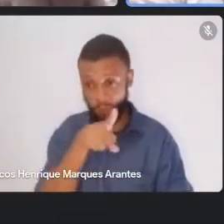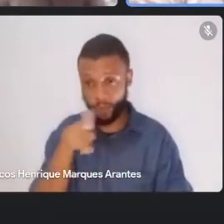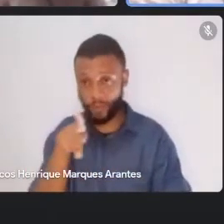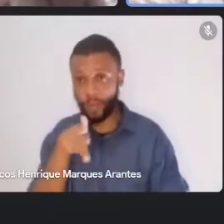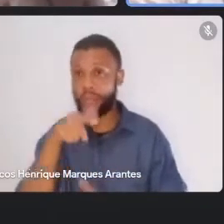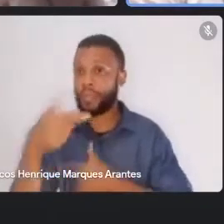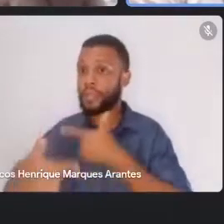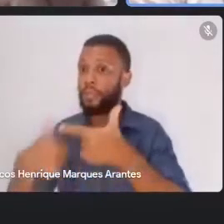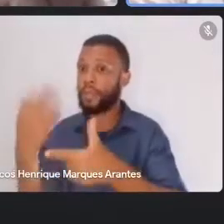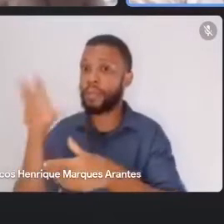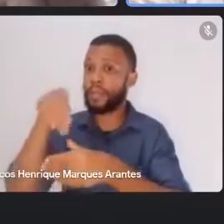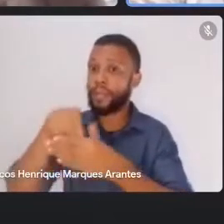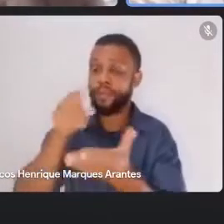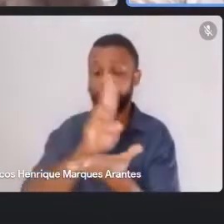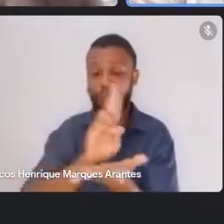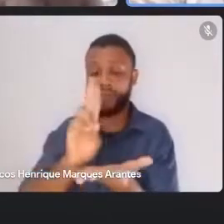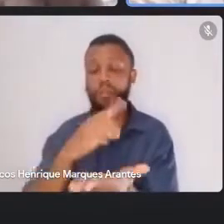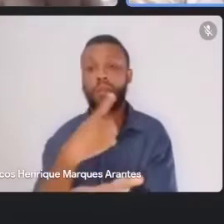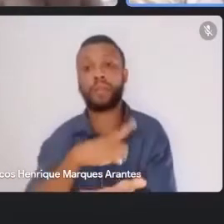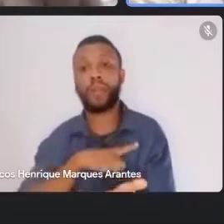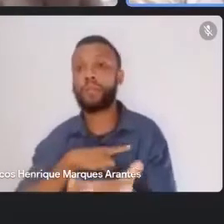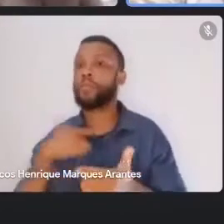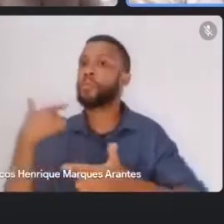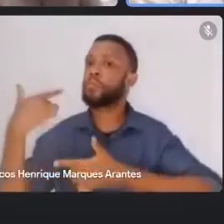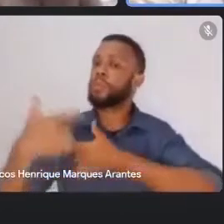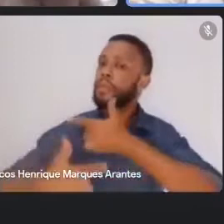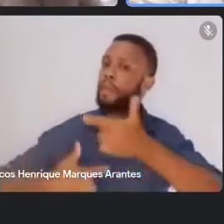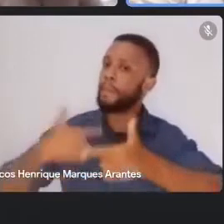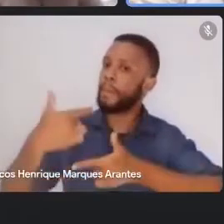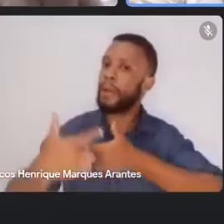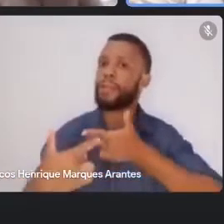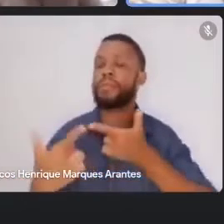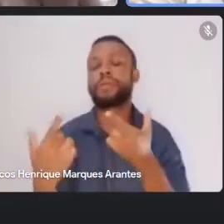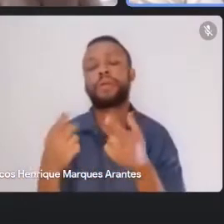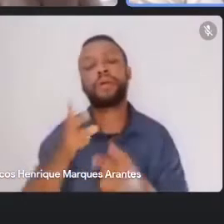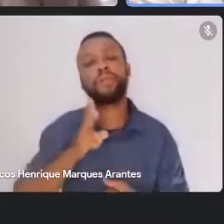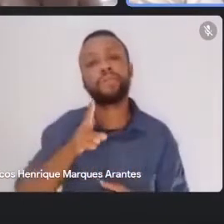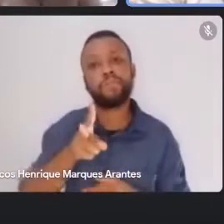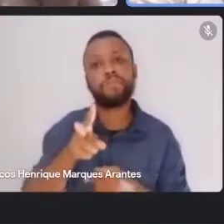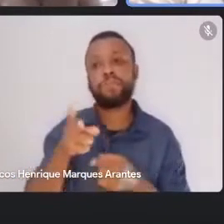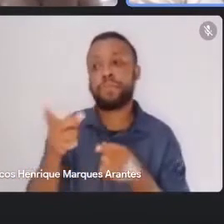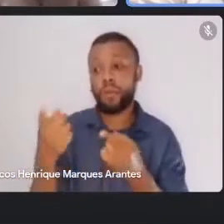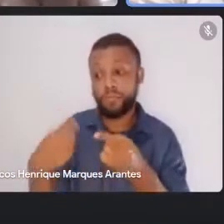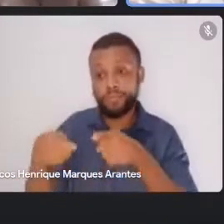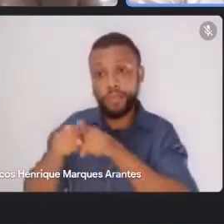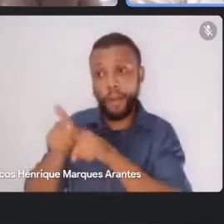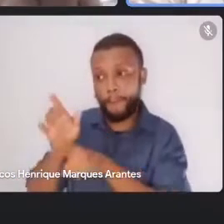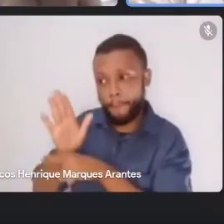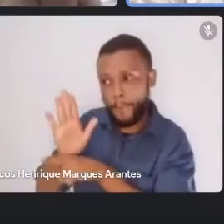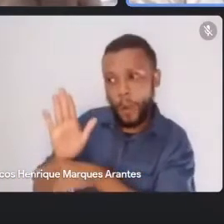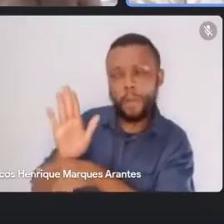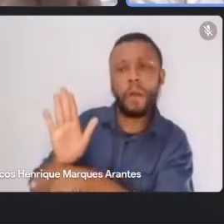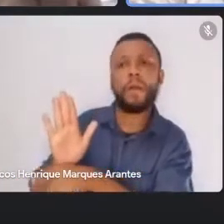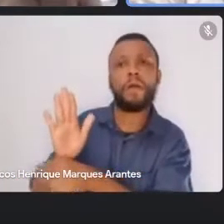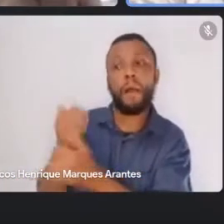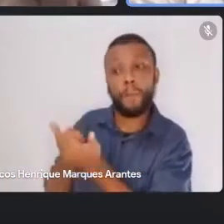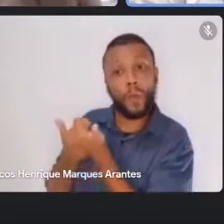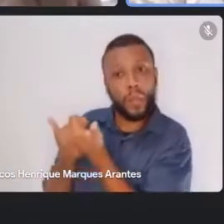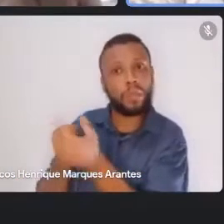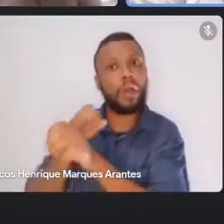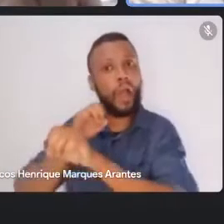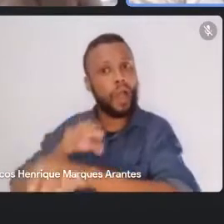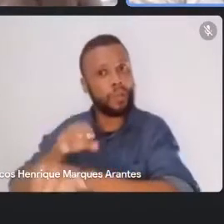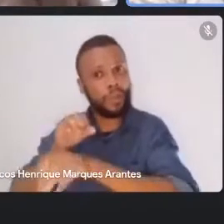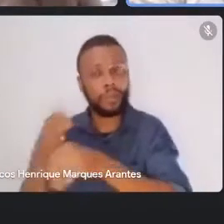tem uma missão de estar contribuindo com a educação básica. Eu acho que o Brasil está nessa